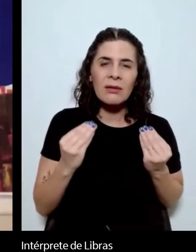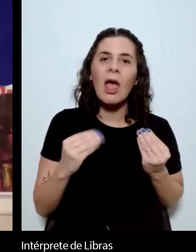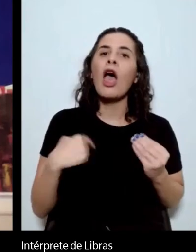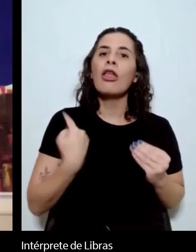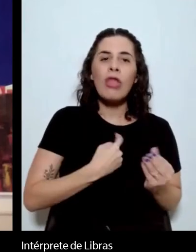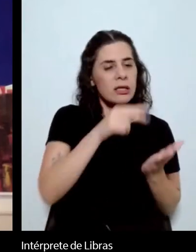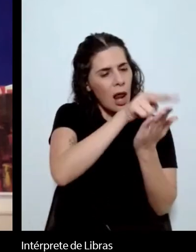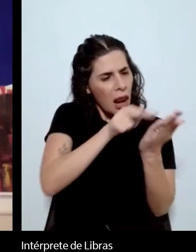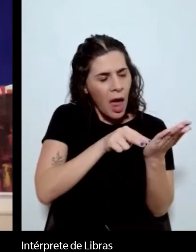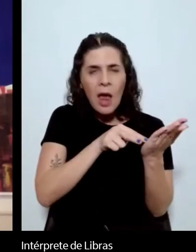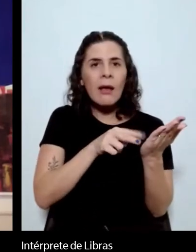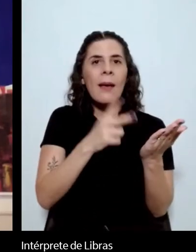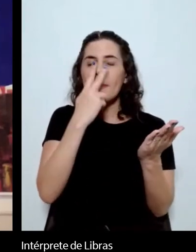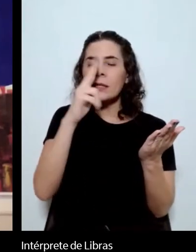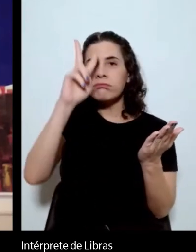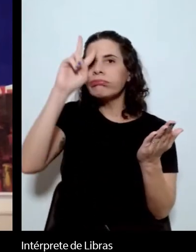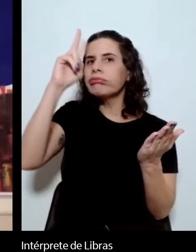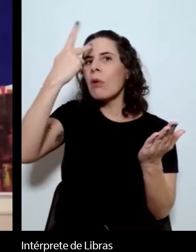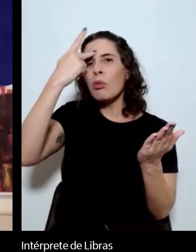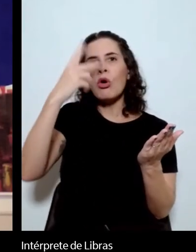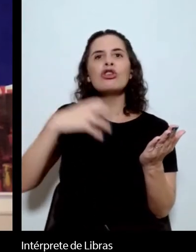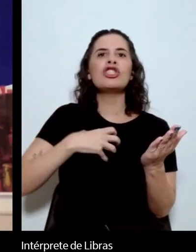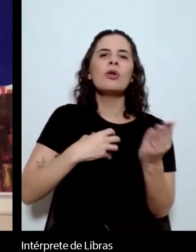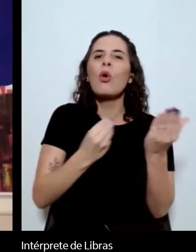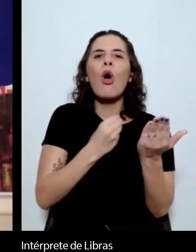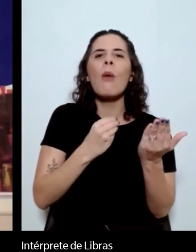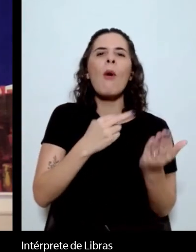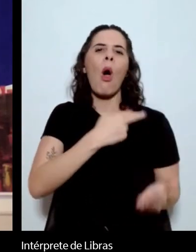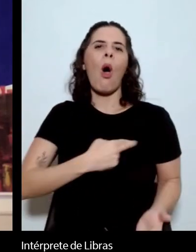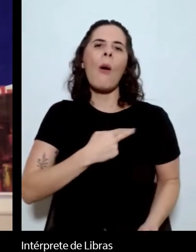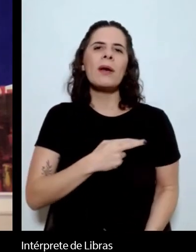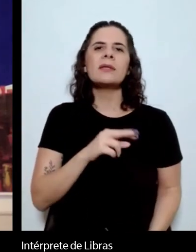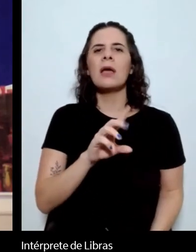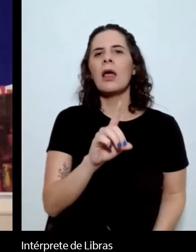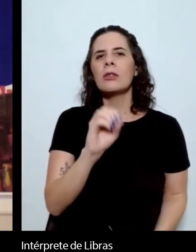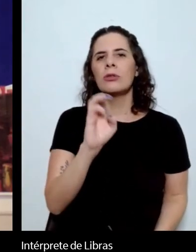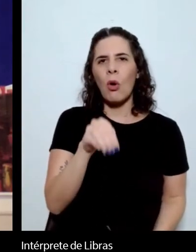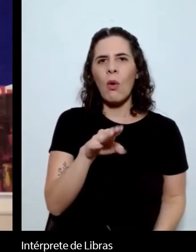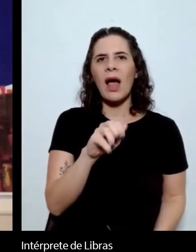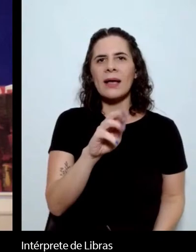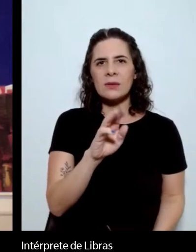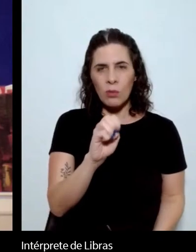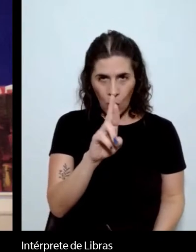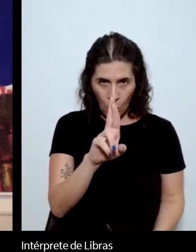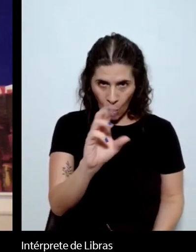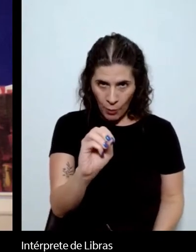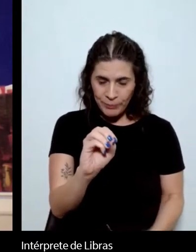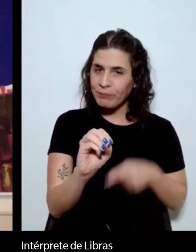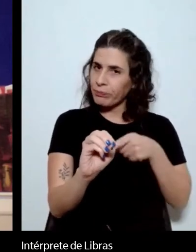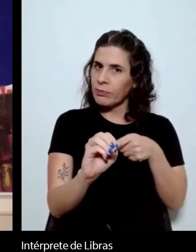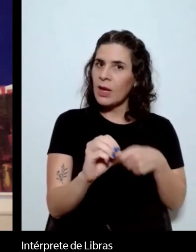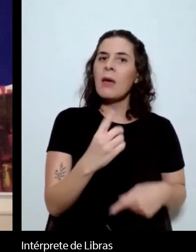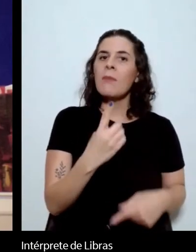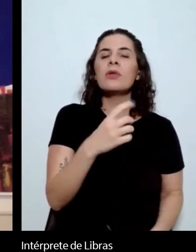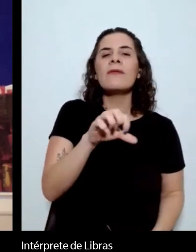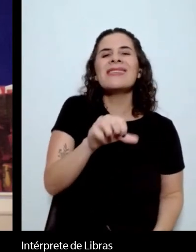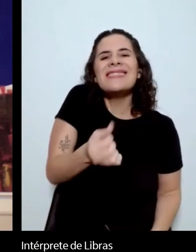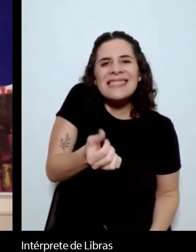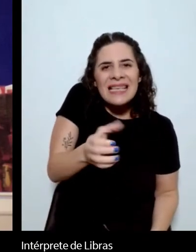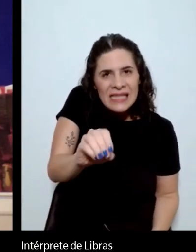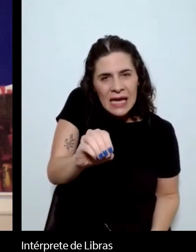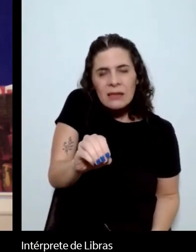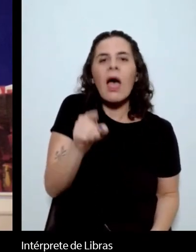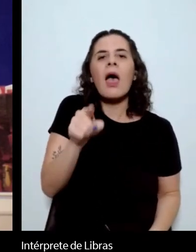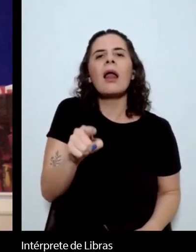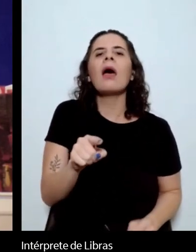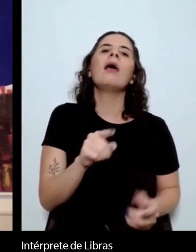interpretação do romance de um casmo-murro. Em 1970, publicou O Mestre e Seus Romances, The